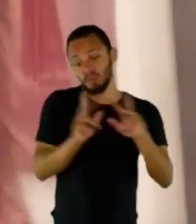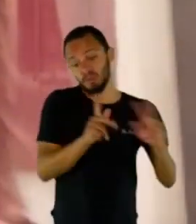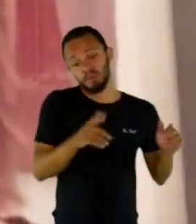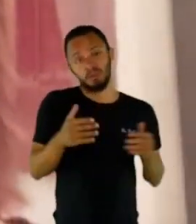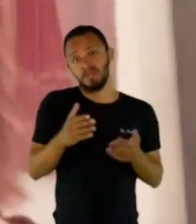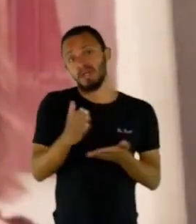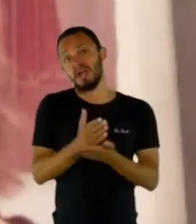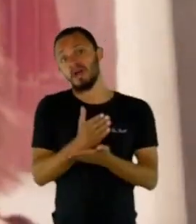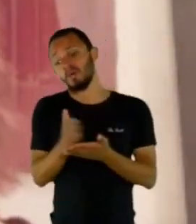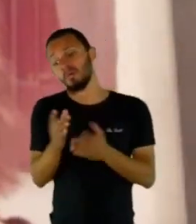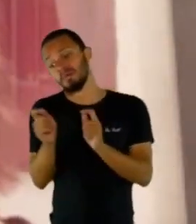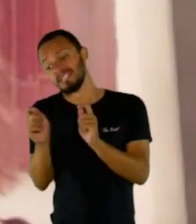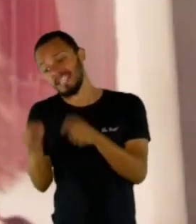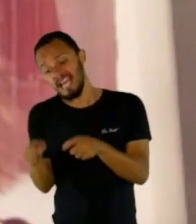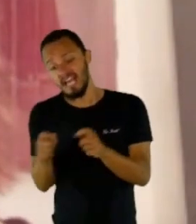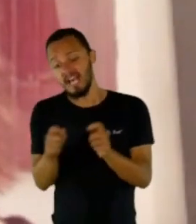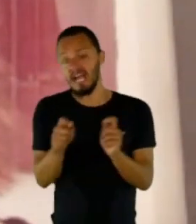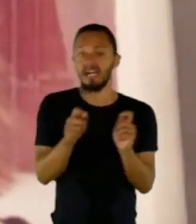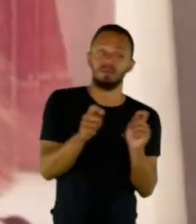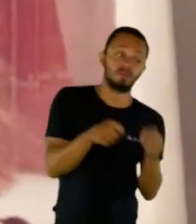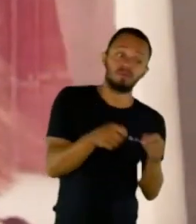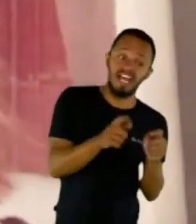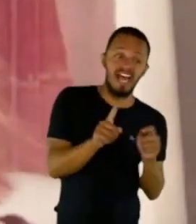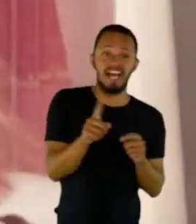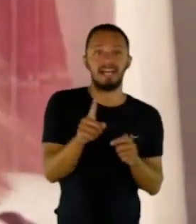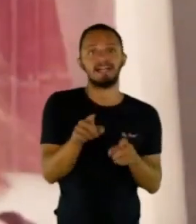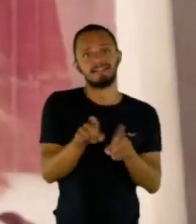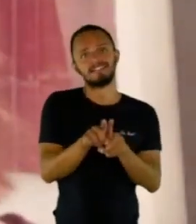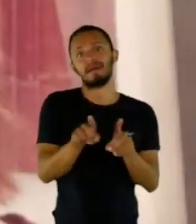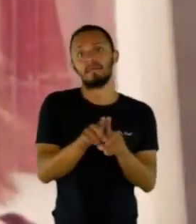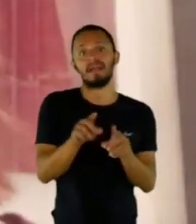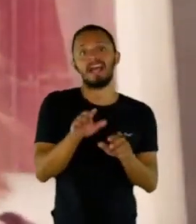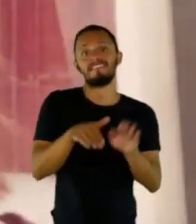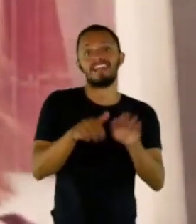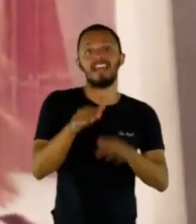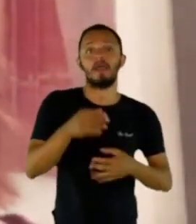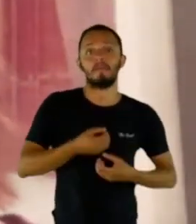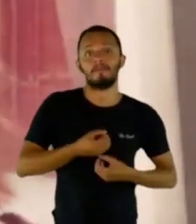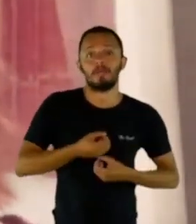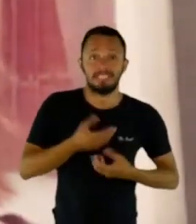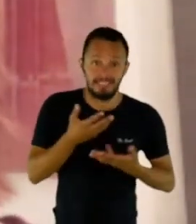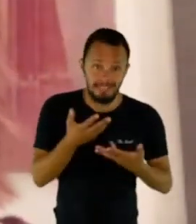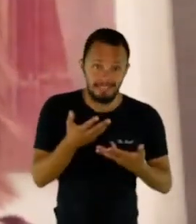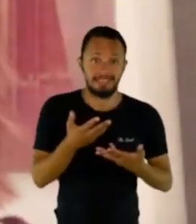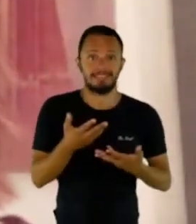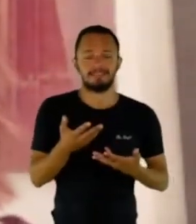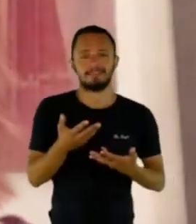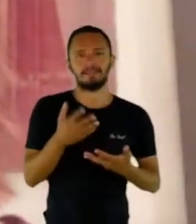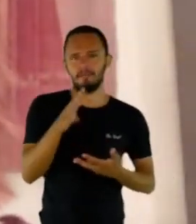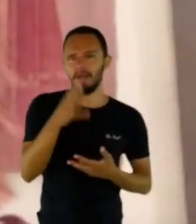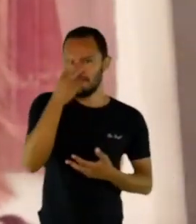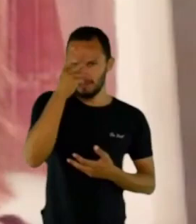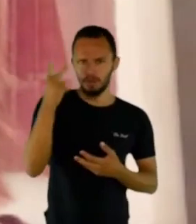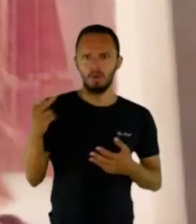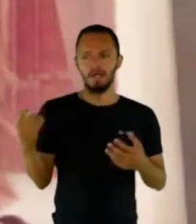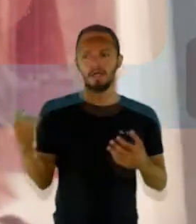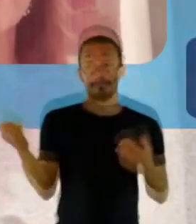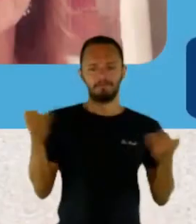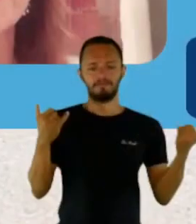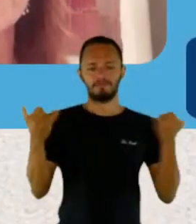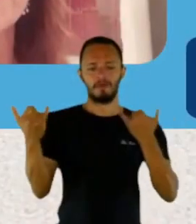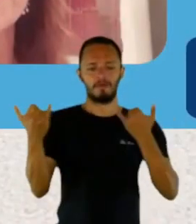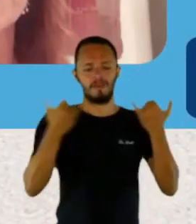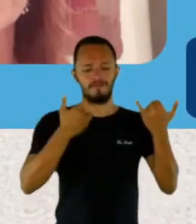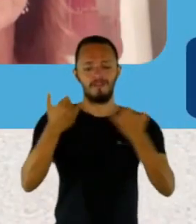consideração, outras não, porque tem que ter uma licença poética também. Mas fora isso, o retorno foi muito bom. Carol,